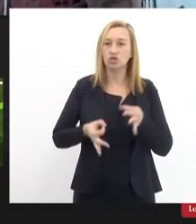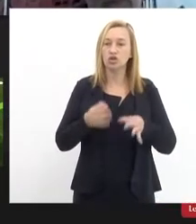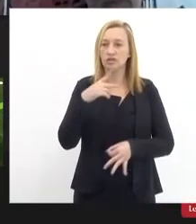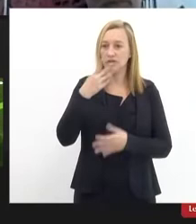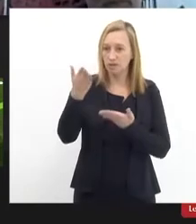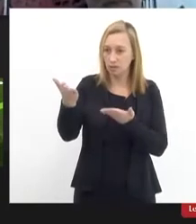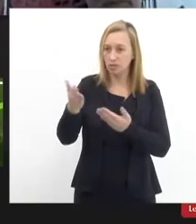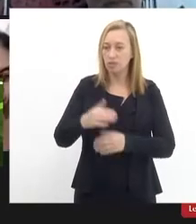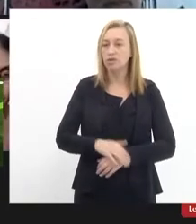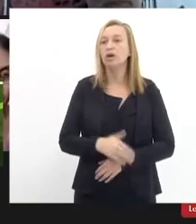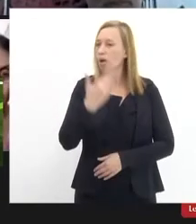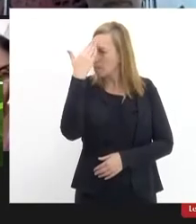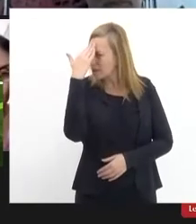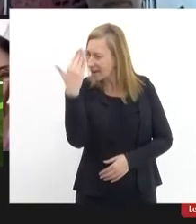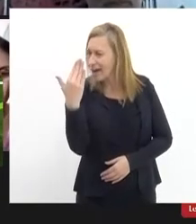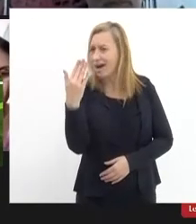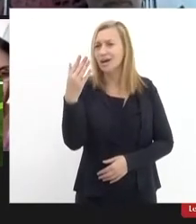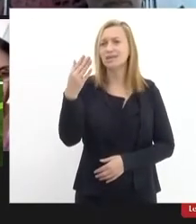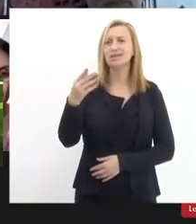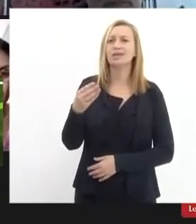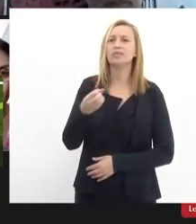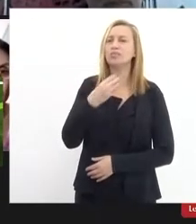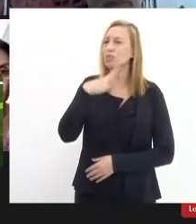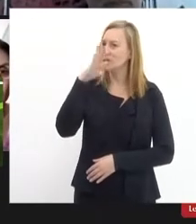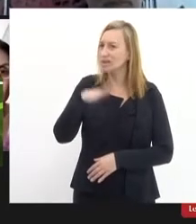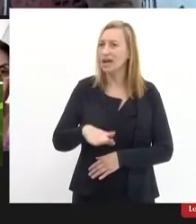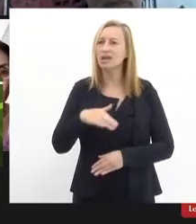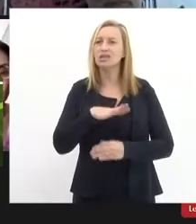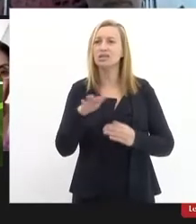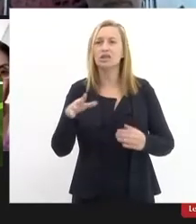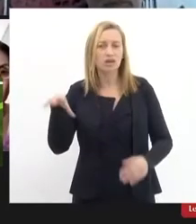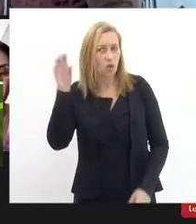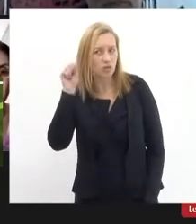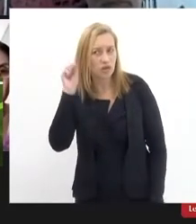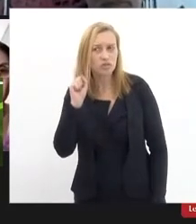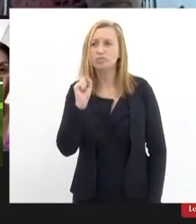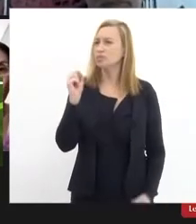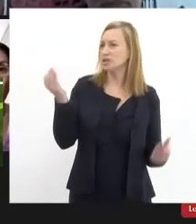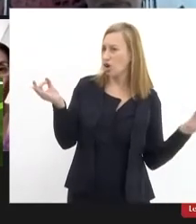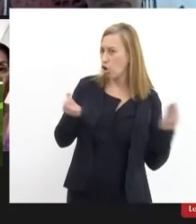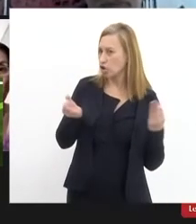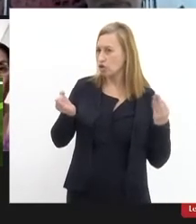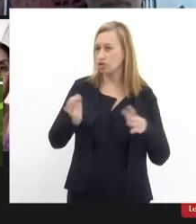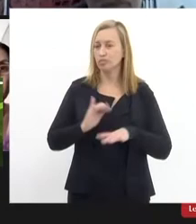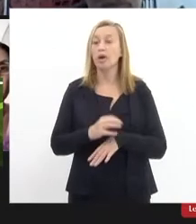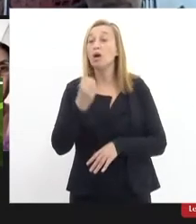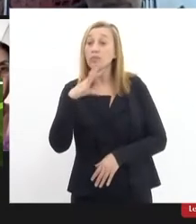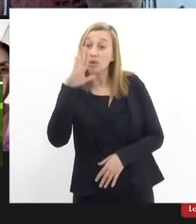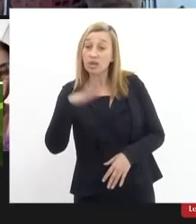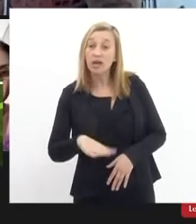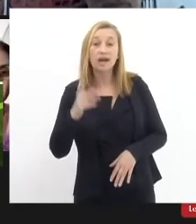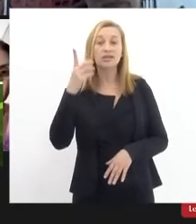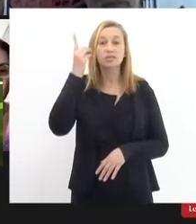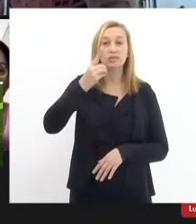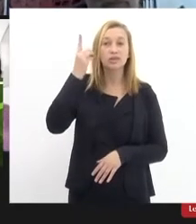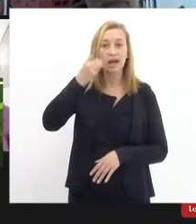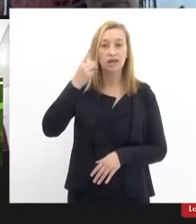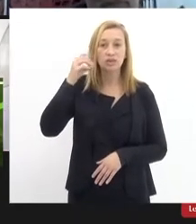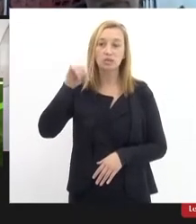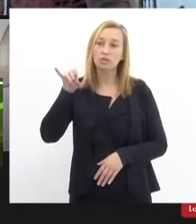muito obrigado boa tarde vocês estão me ouvindo está ótimo boa tarde deputado Carlos Mink